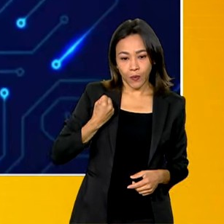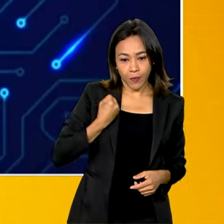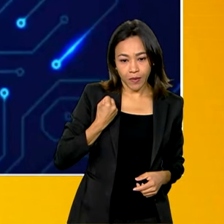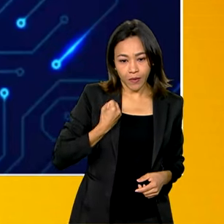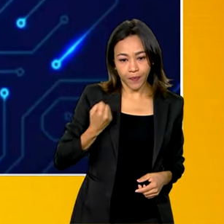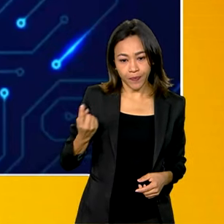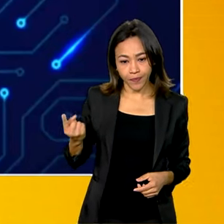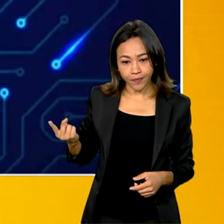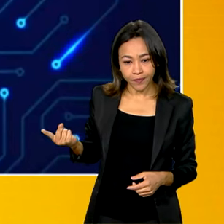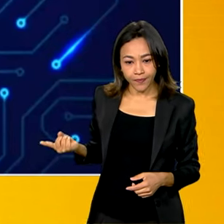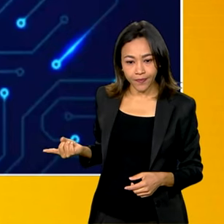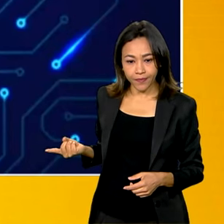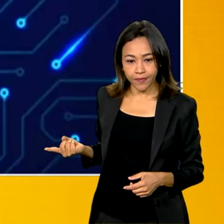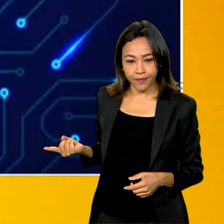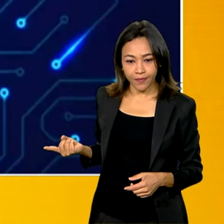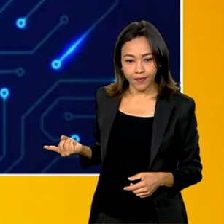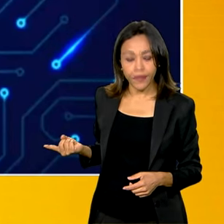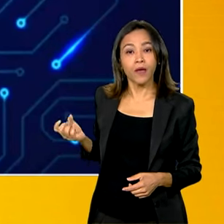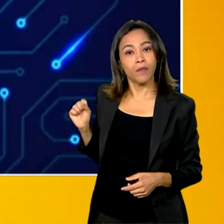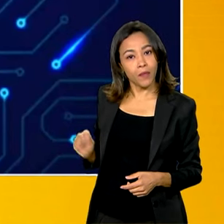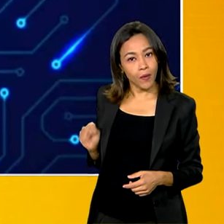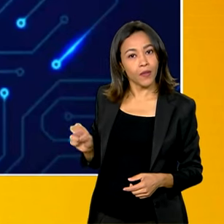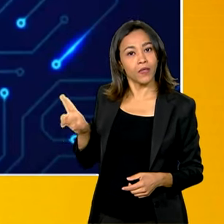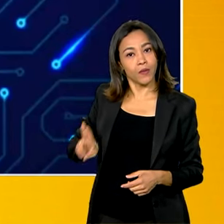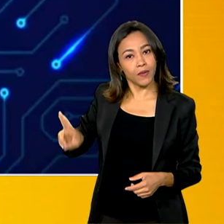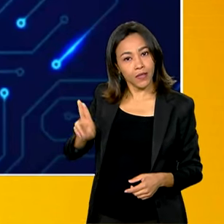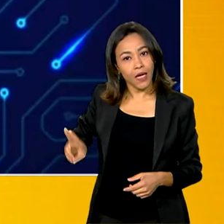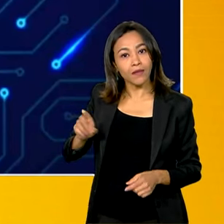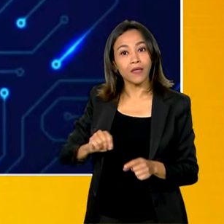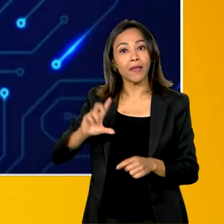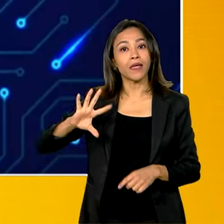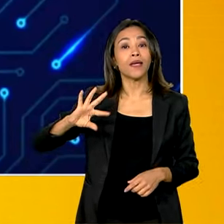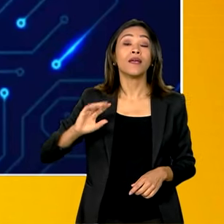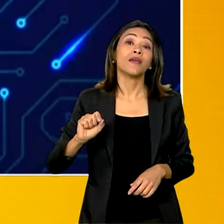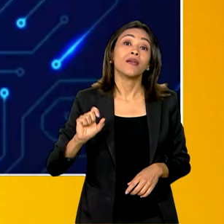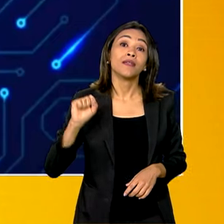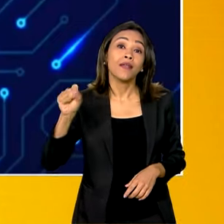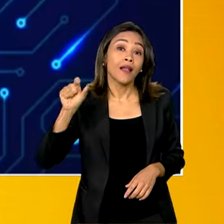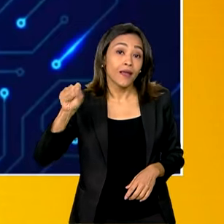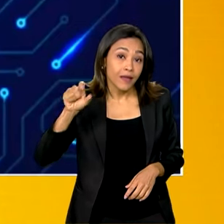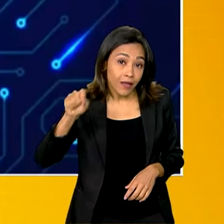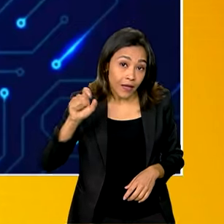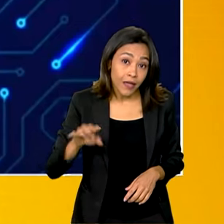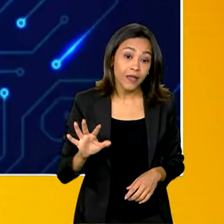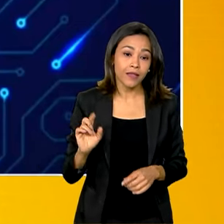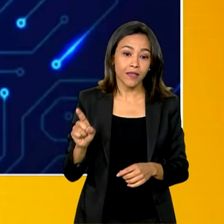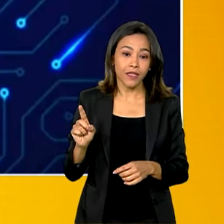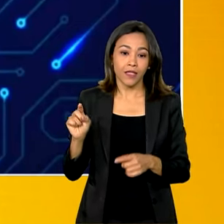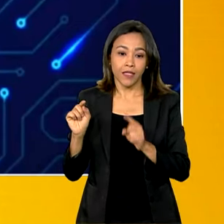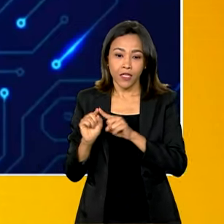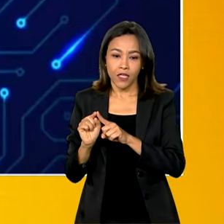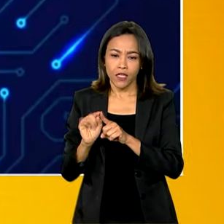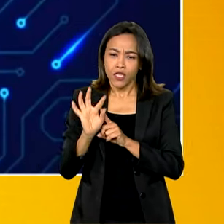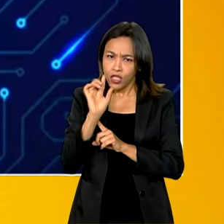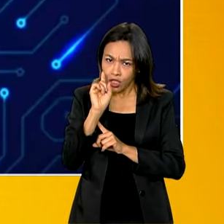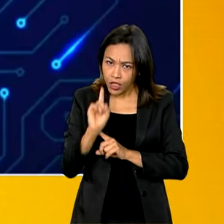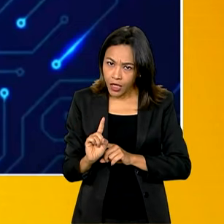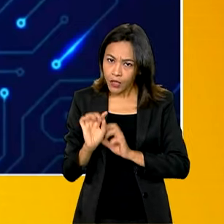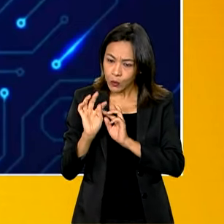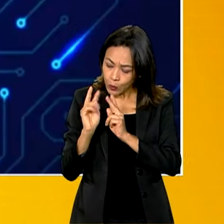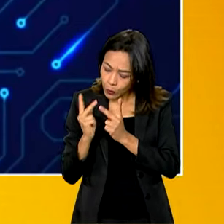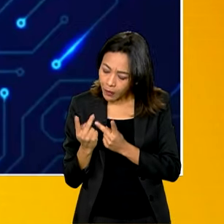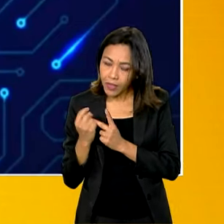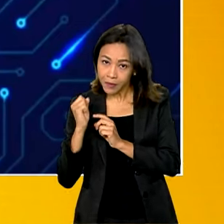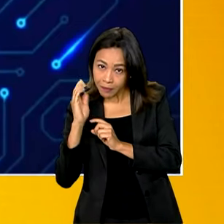que a gente pode utilizar o Telegram, né, digitando Direitos Humanos Brasil, ou mesmo na página da